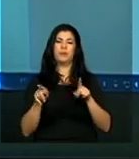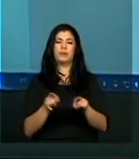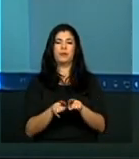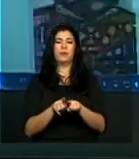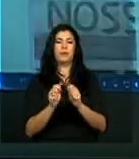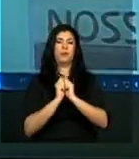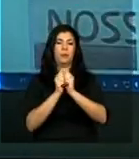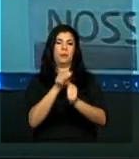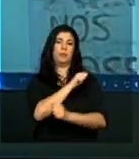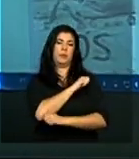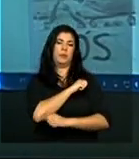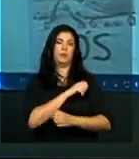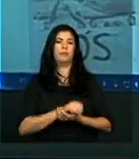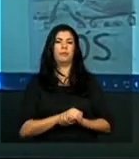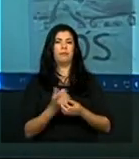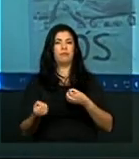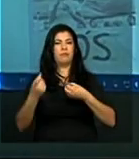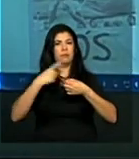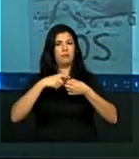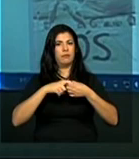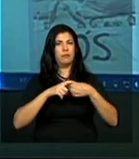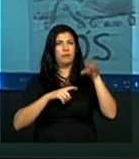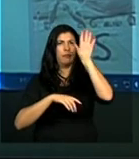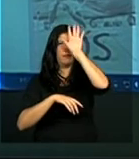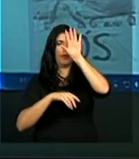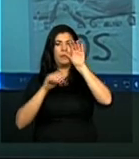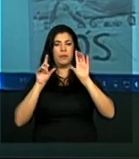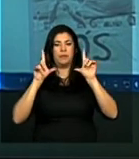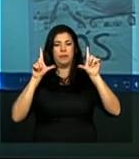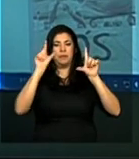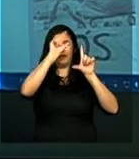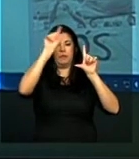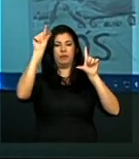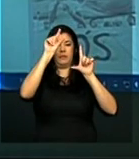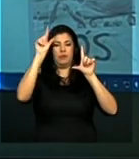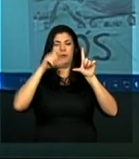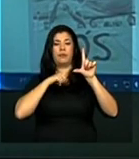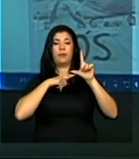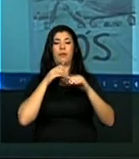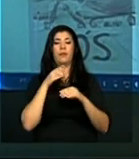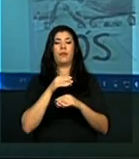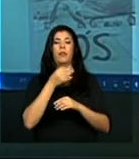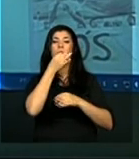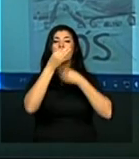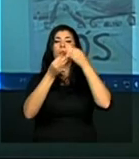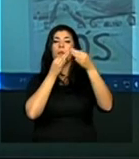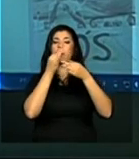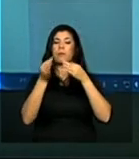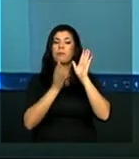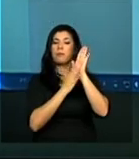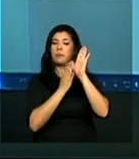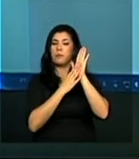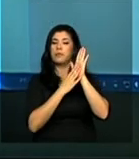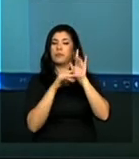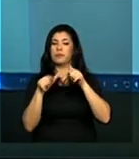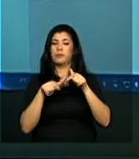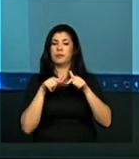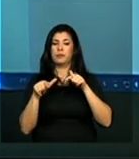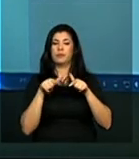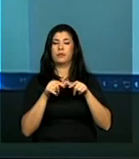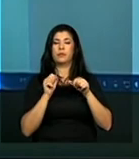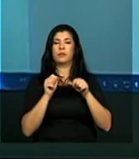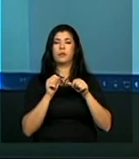Volta lá em cima de novo. A gente tem, no Inclua Sua Proposta, um espaço para que os professores